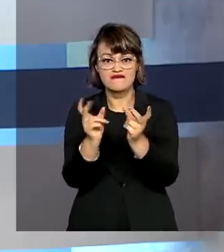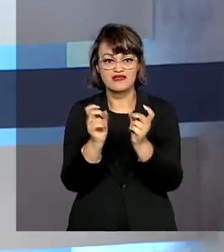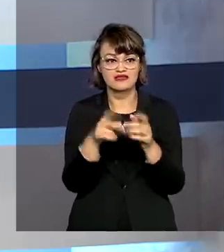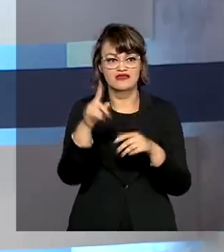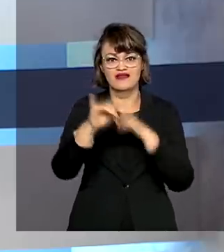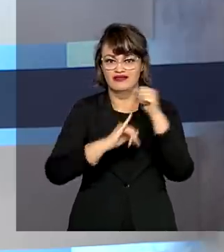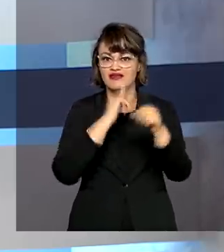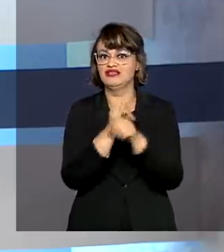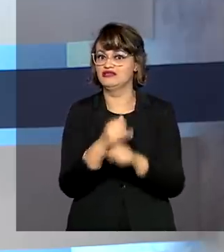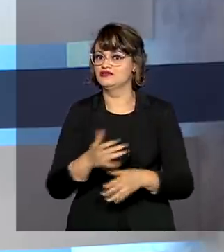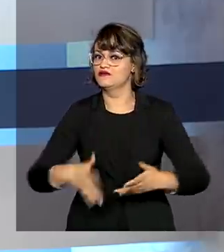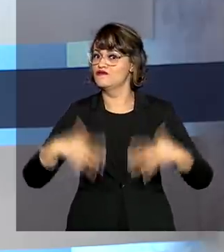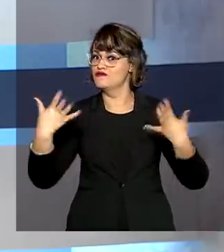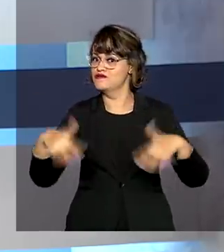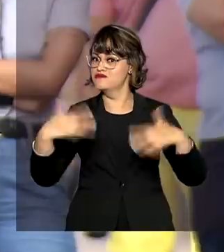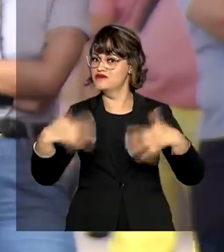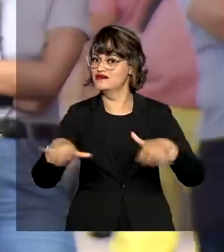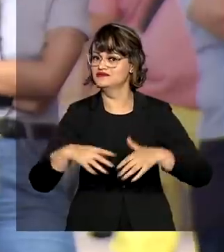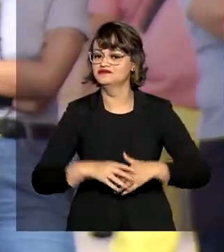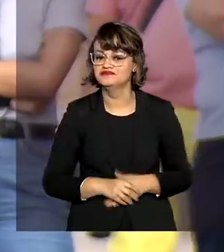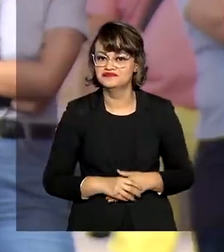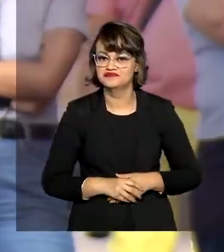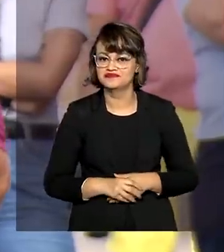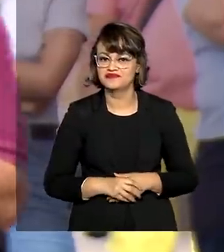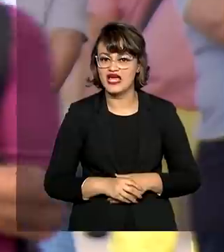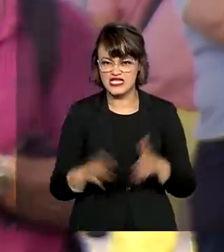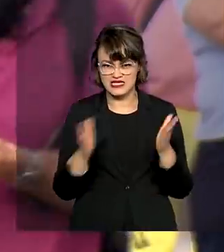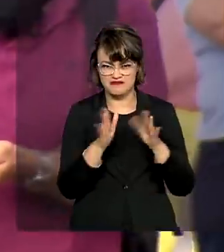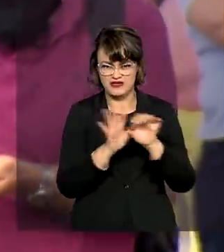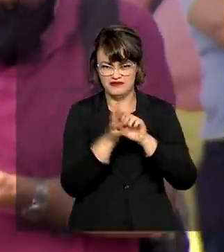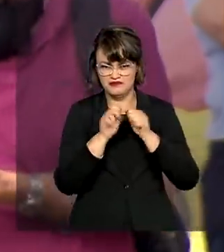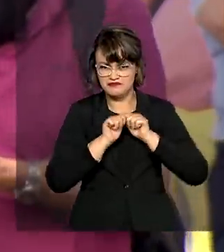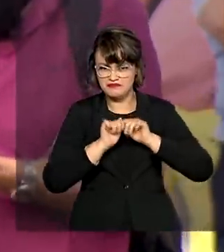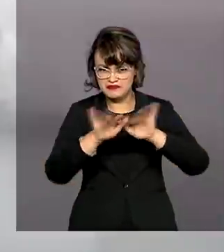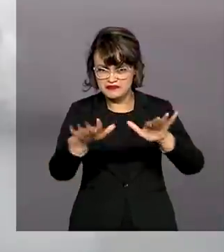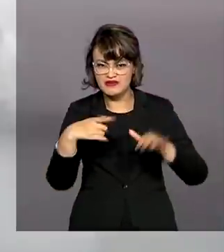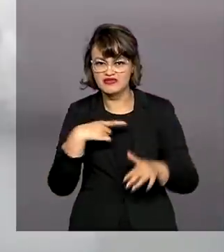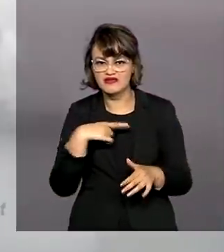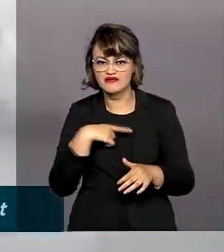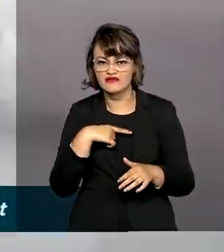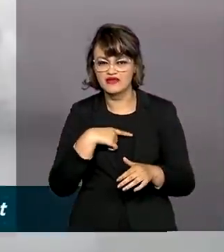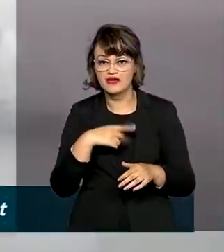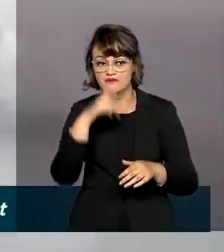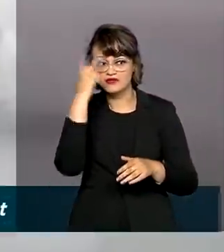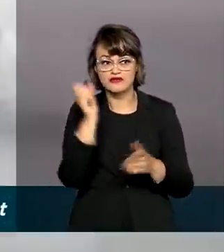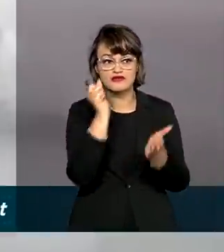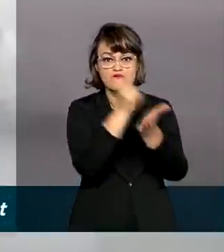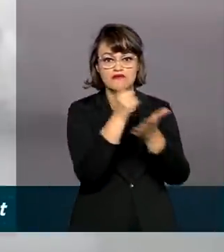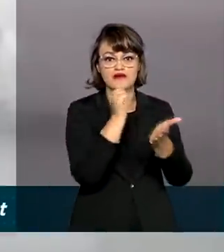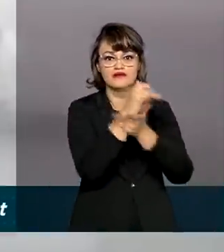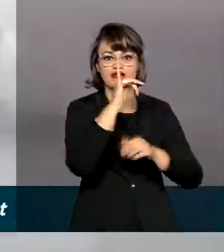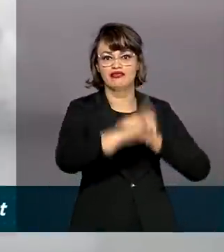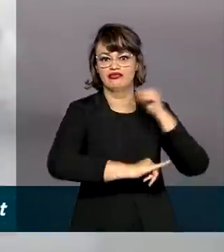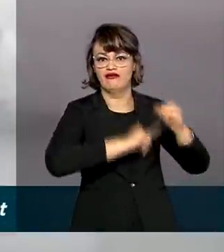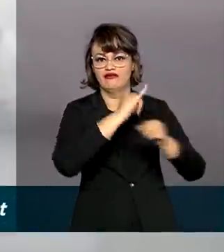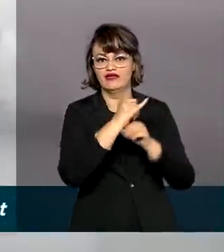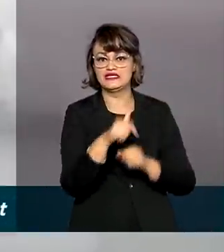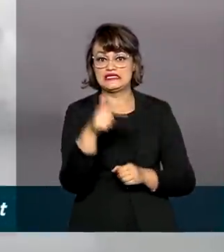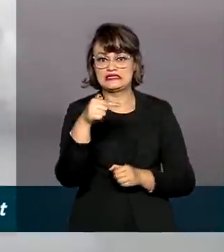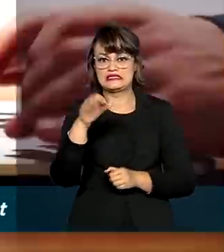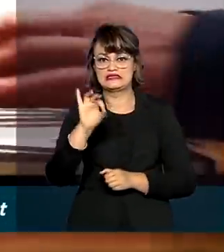internet aumentaram. Com a pandemia da Covid-19, o aumento do comércio eletrônico chegou a